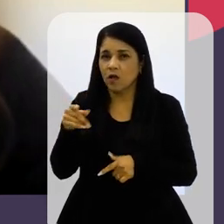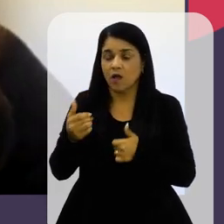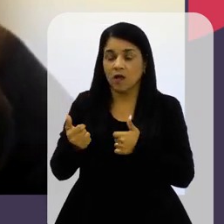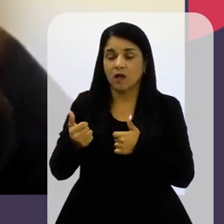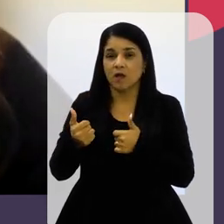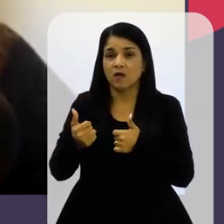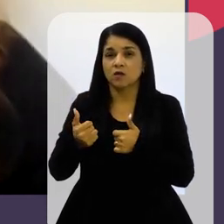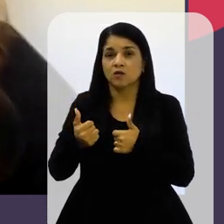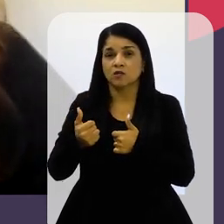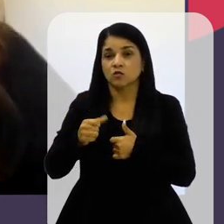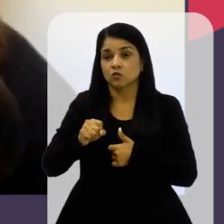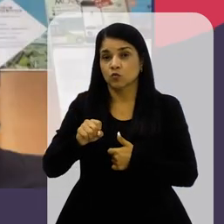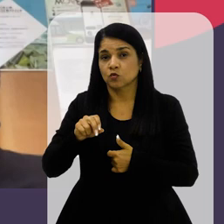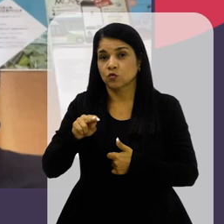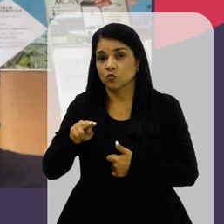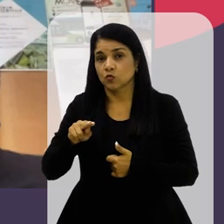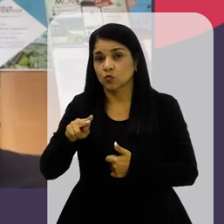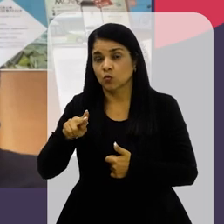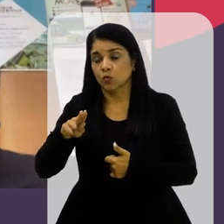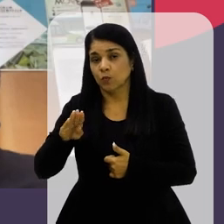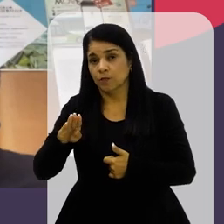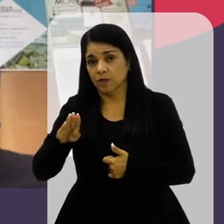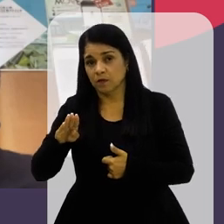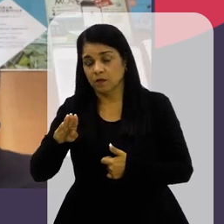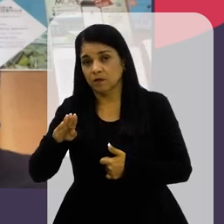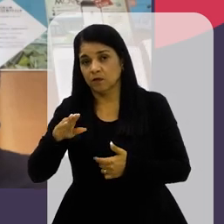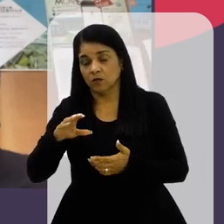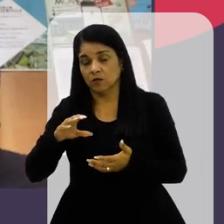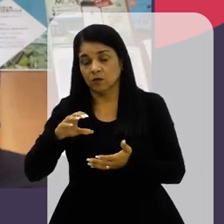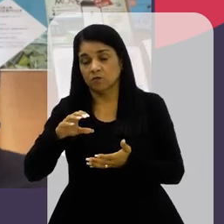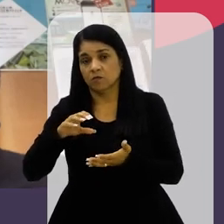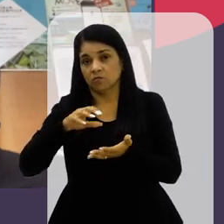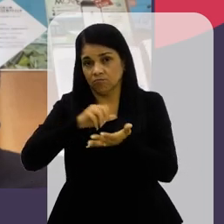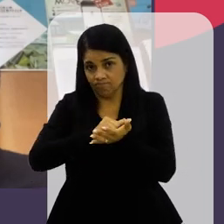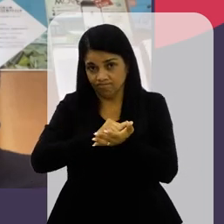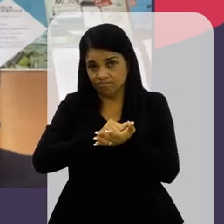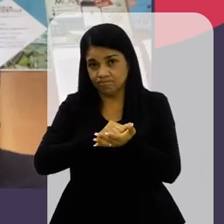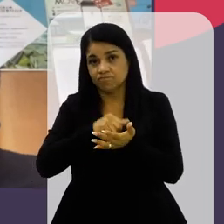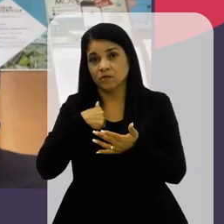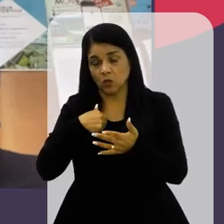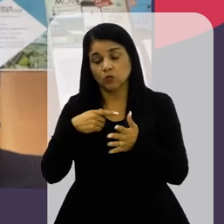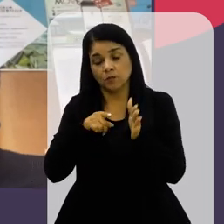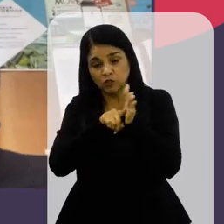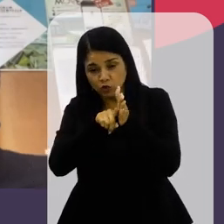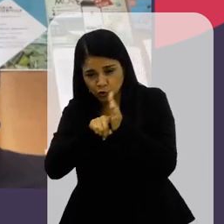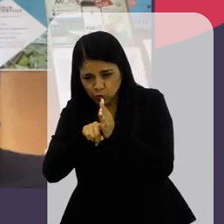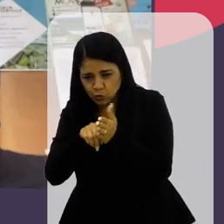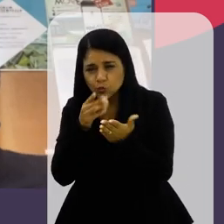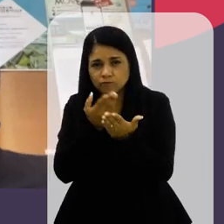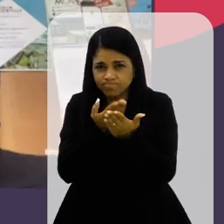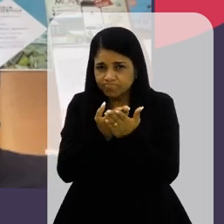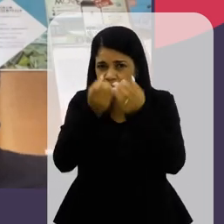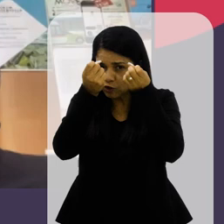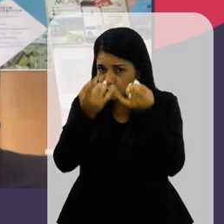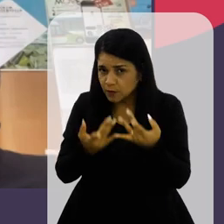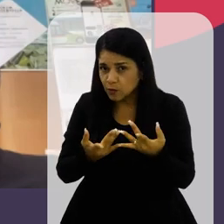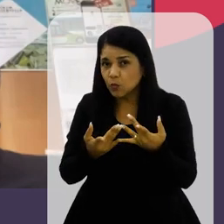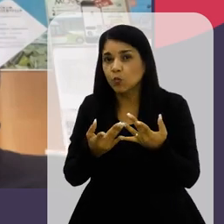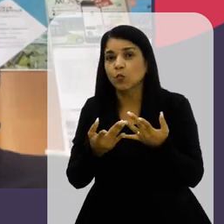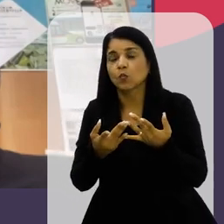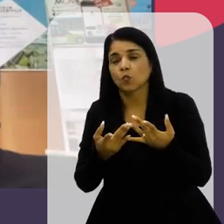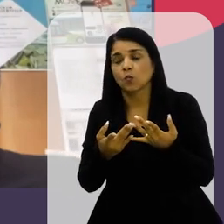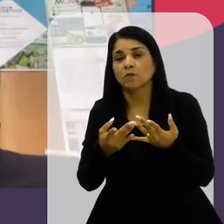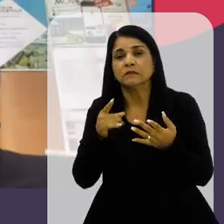Subnotificação Isso também É algo que Eu falo No estudo Existem Eu acredito Muito